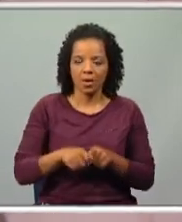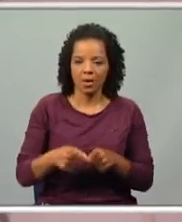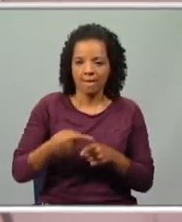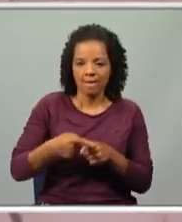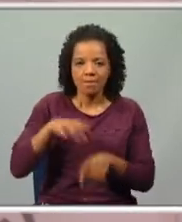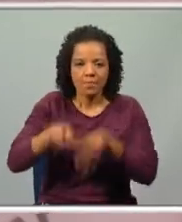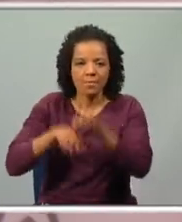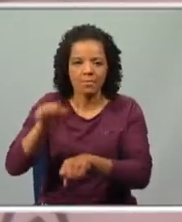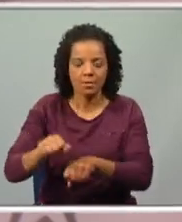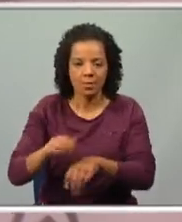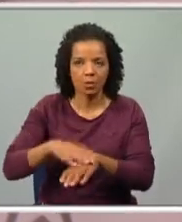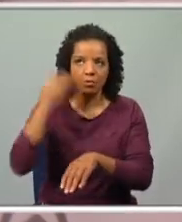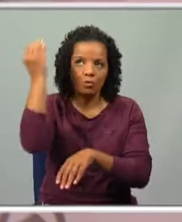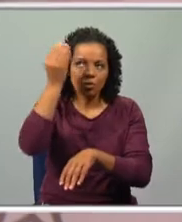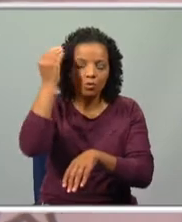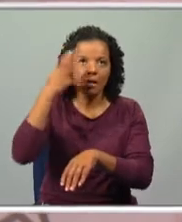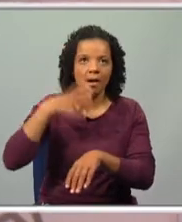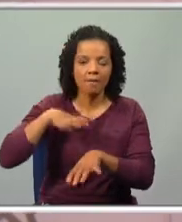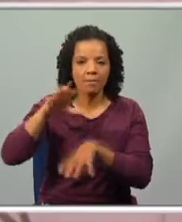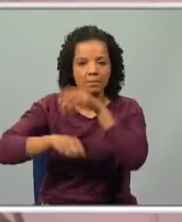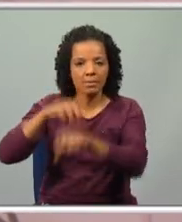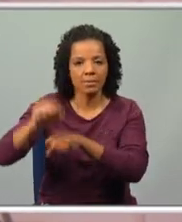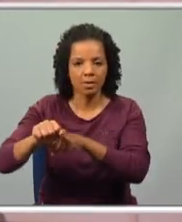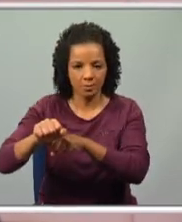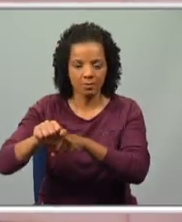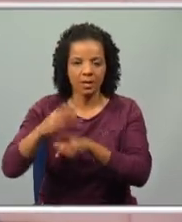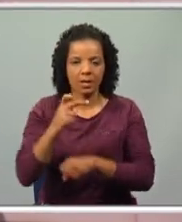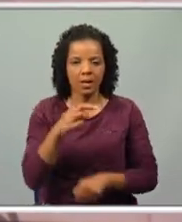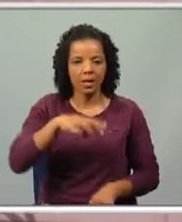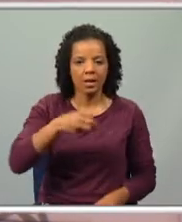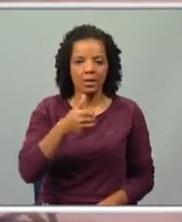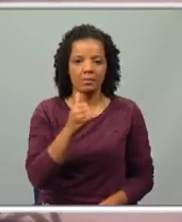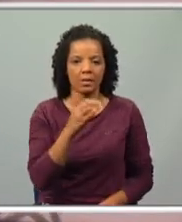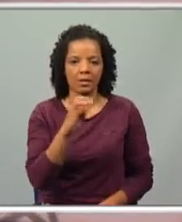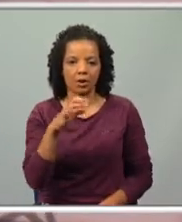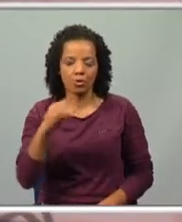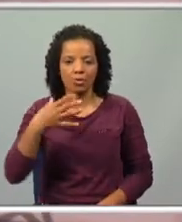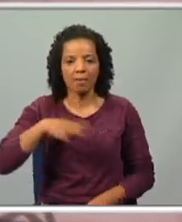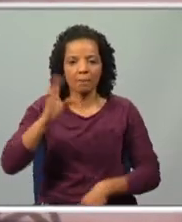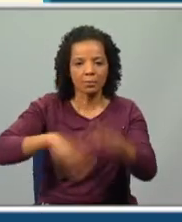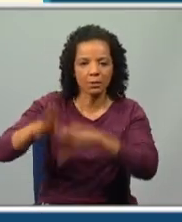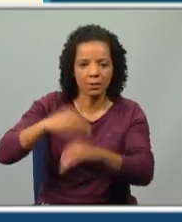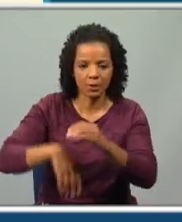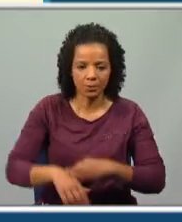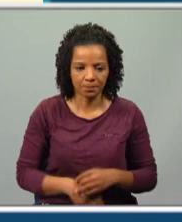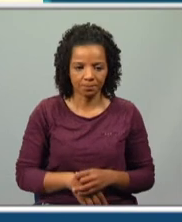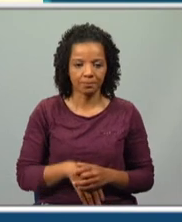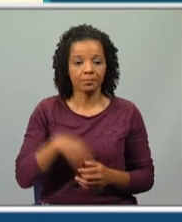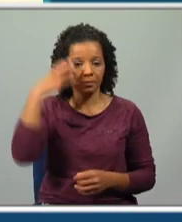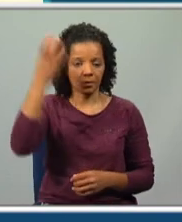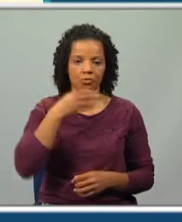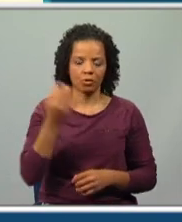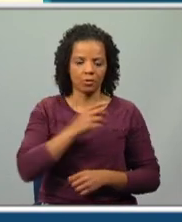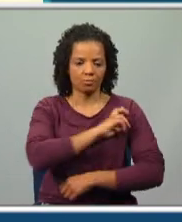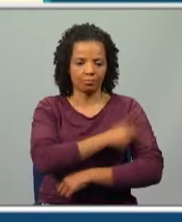deixa levar pelo sonho de alargar o seu reino. Então, vamos construir a resposta. O rei era jovem e